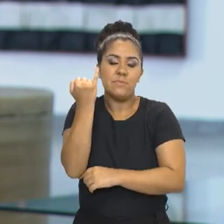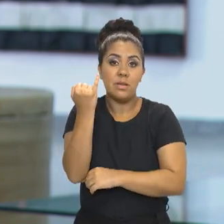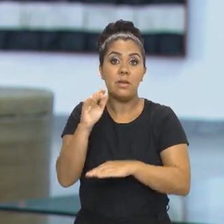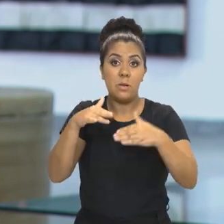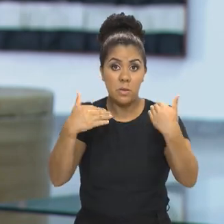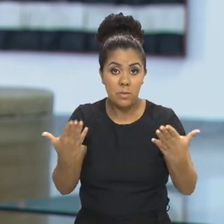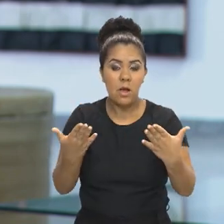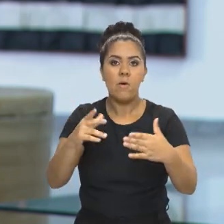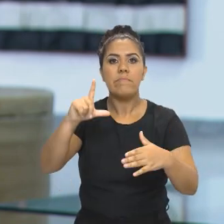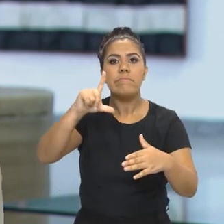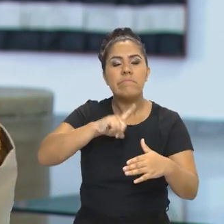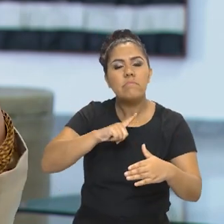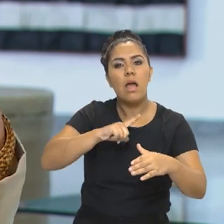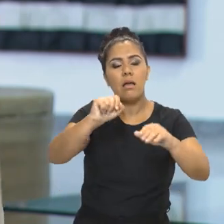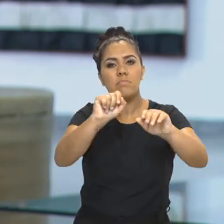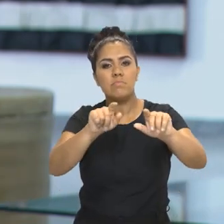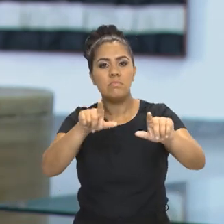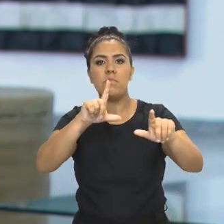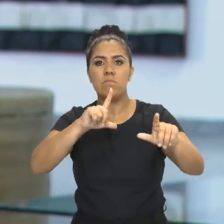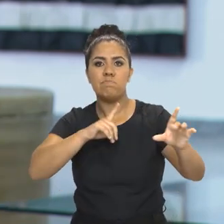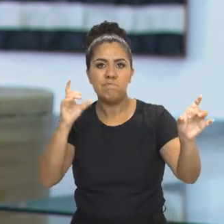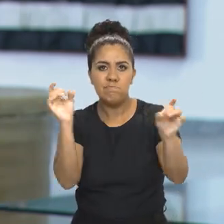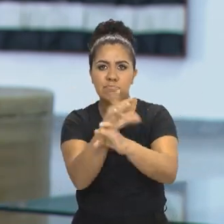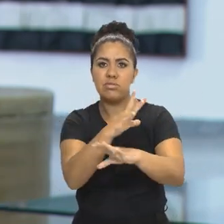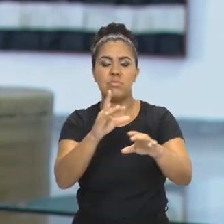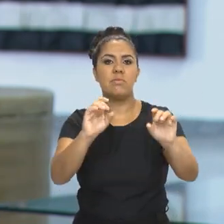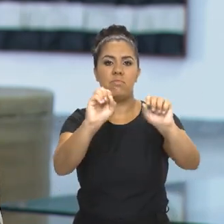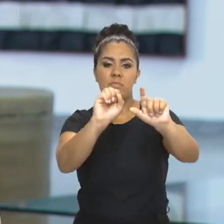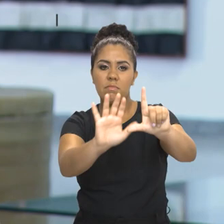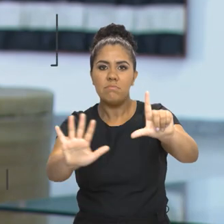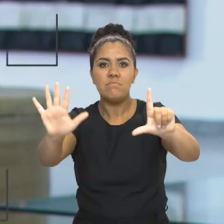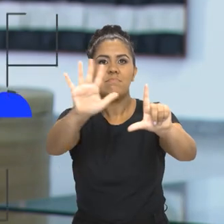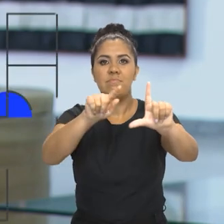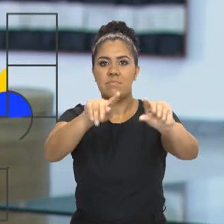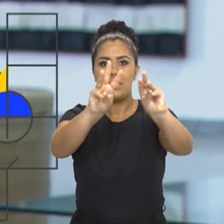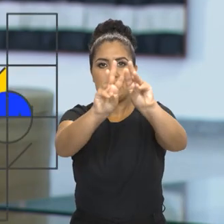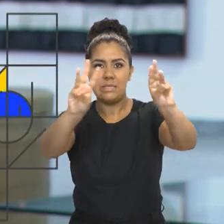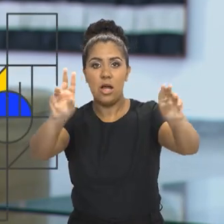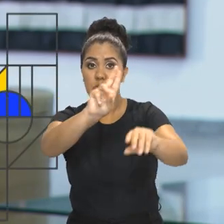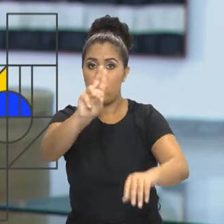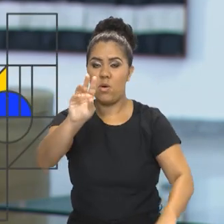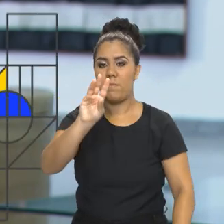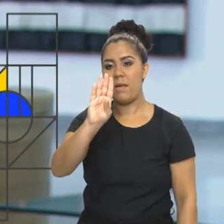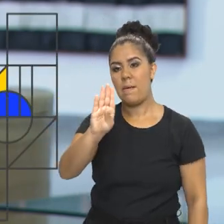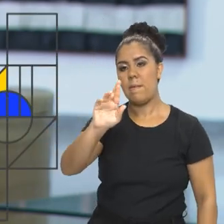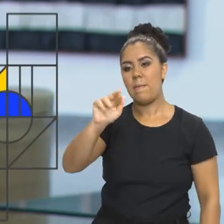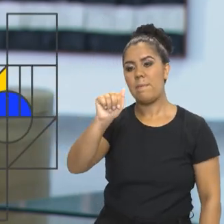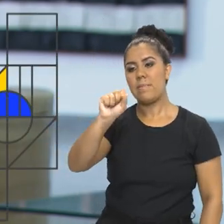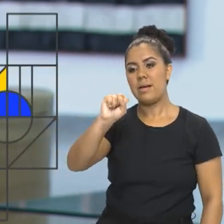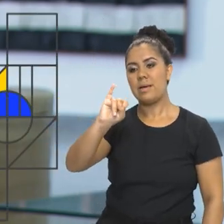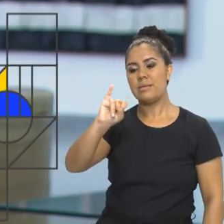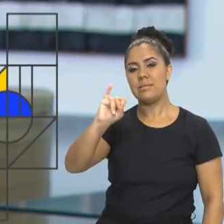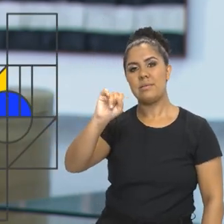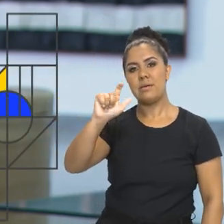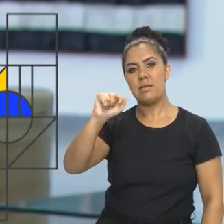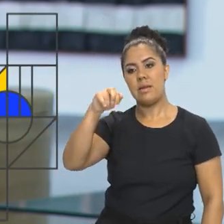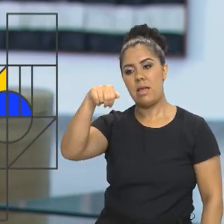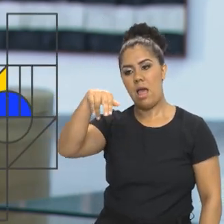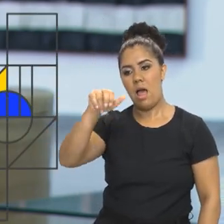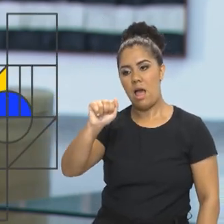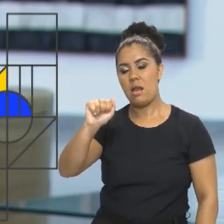Então, seguindo esses passos que estão disponíveis no site, né, que é brasiliana.museus